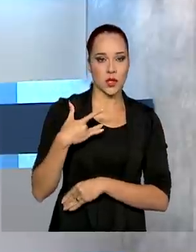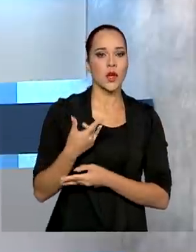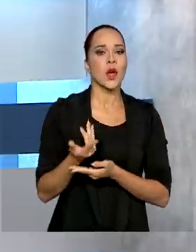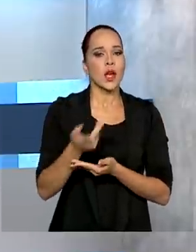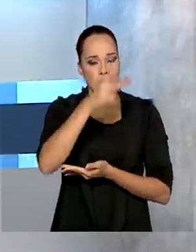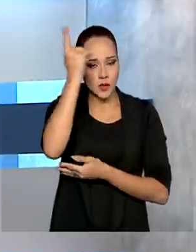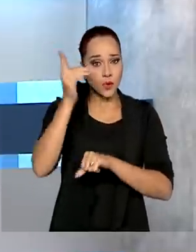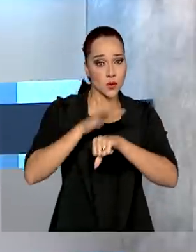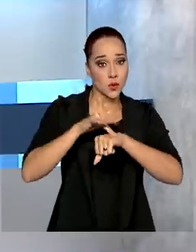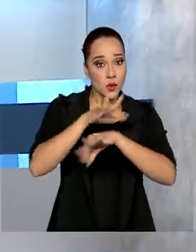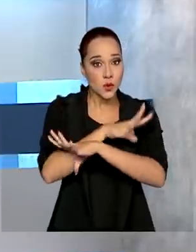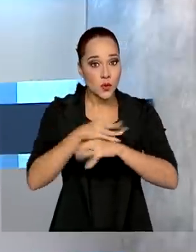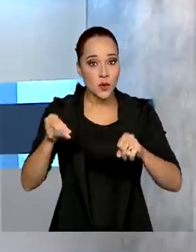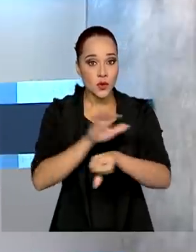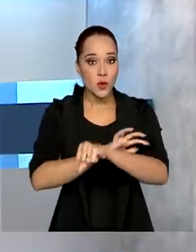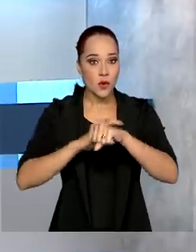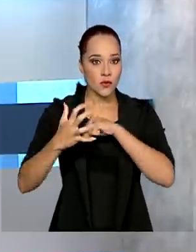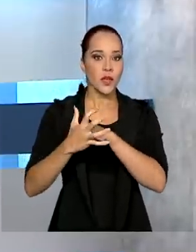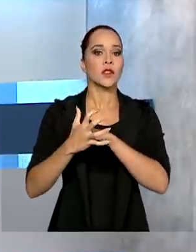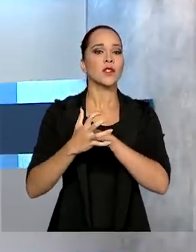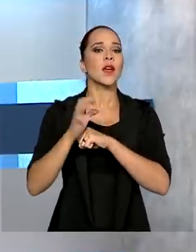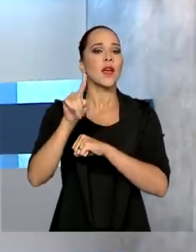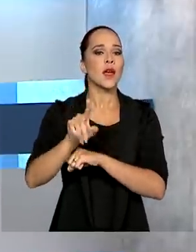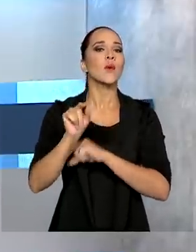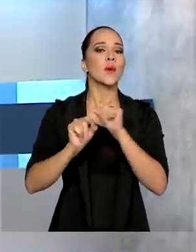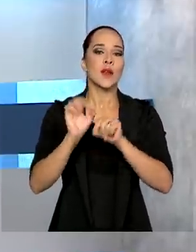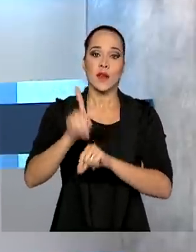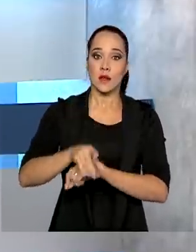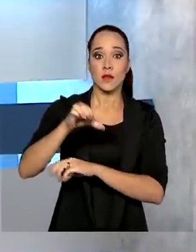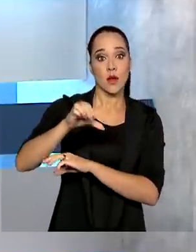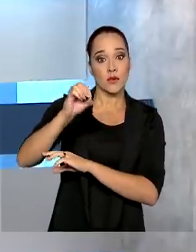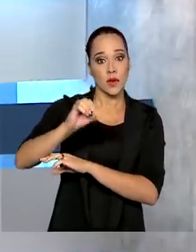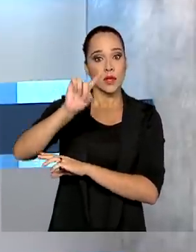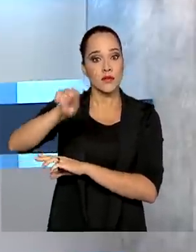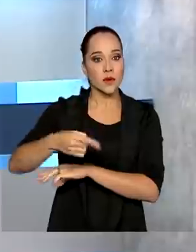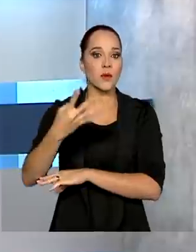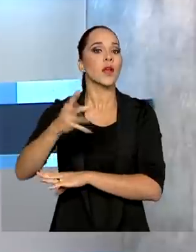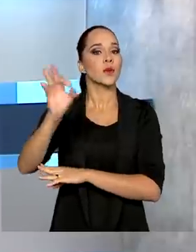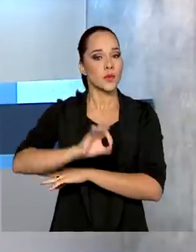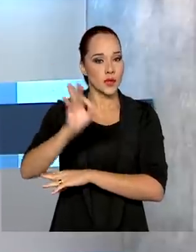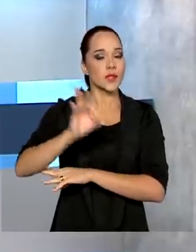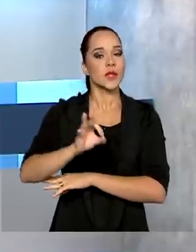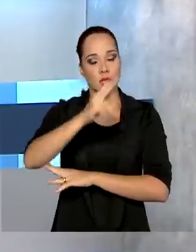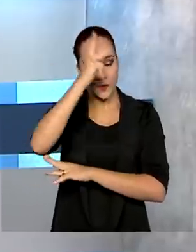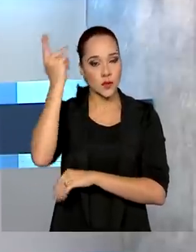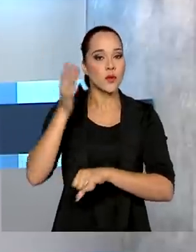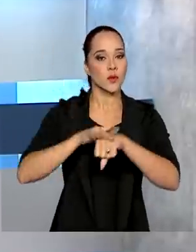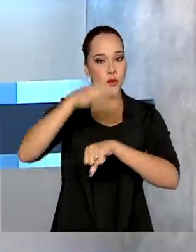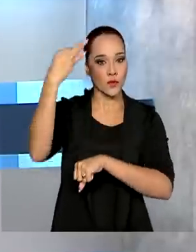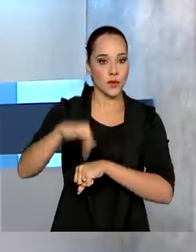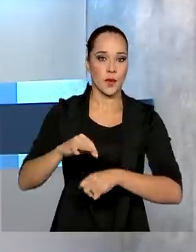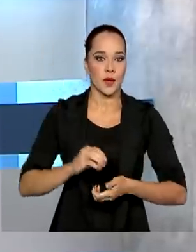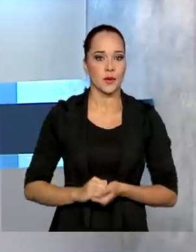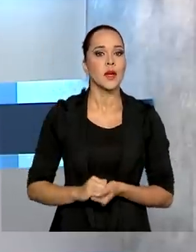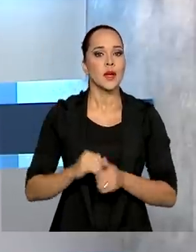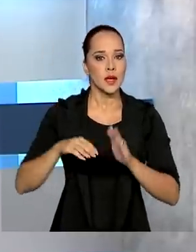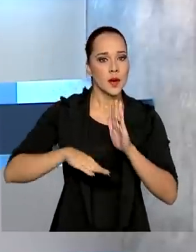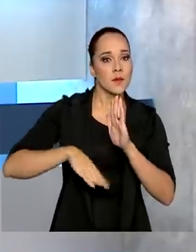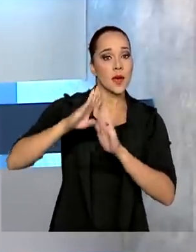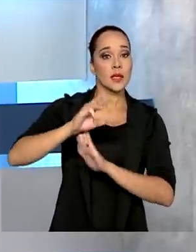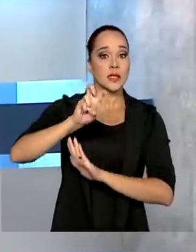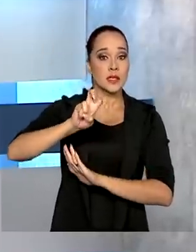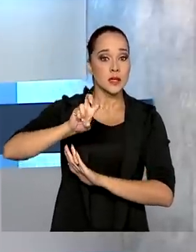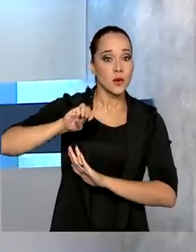os recuperados da Covid-19 representam 90,4% dos casos confirmados, que superam